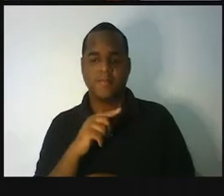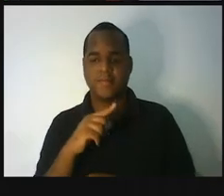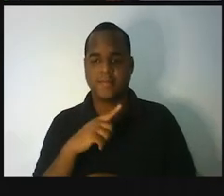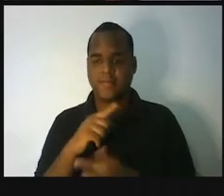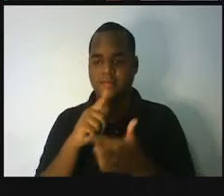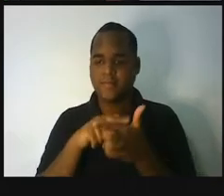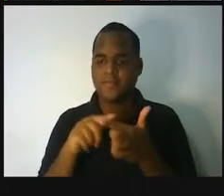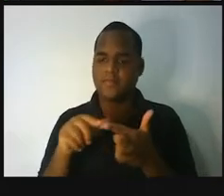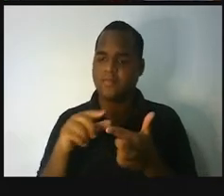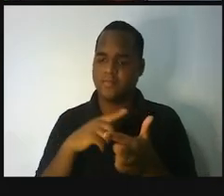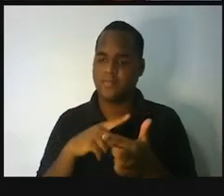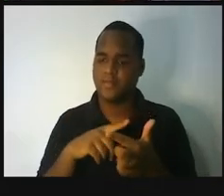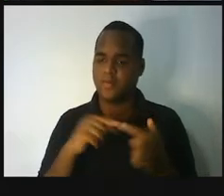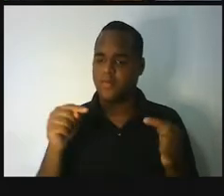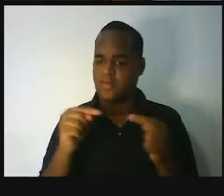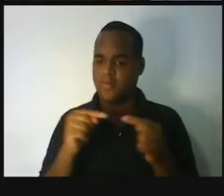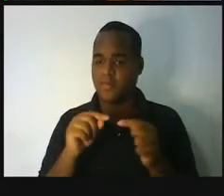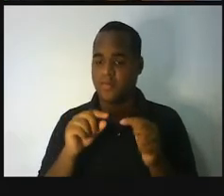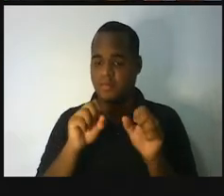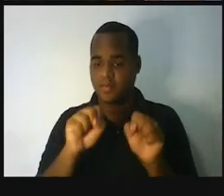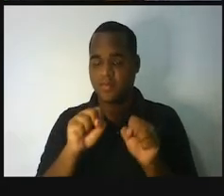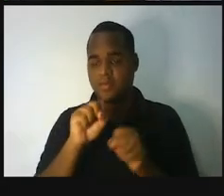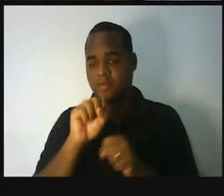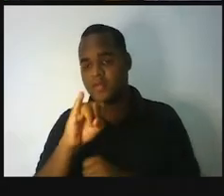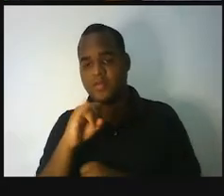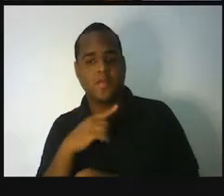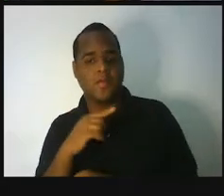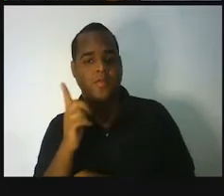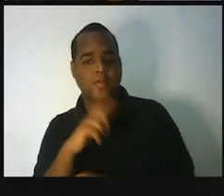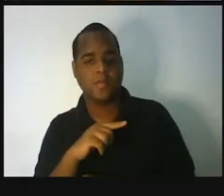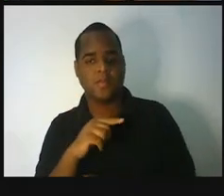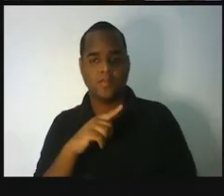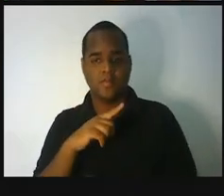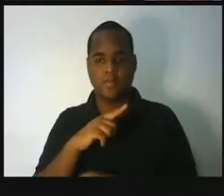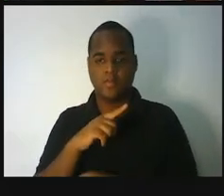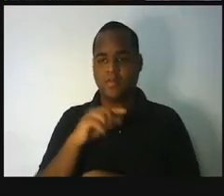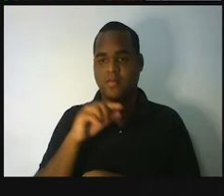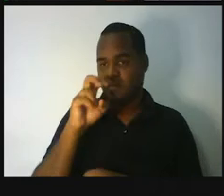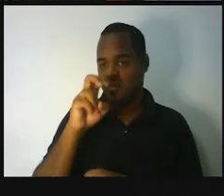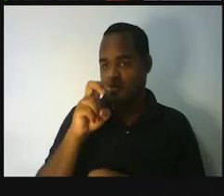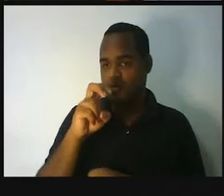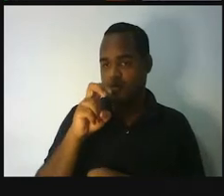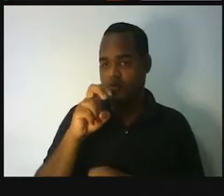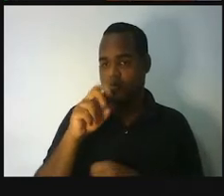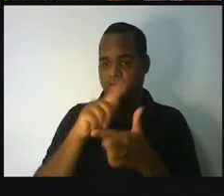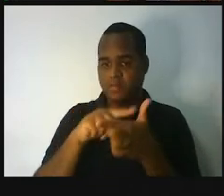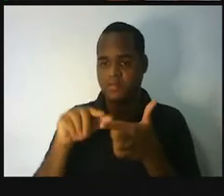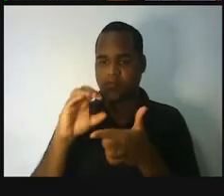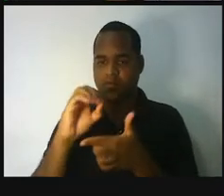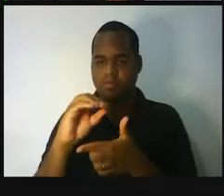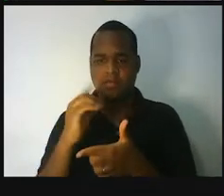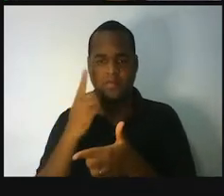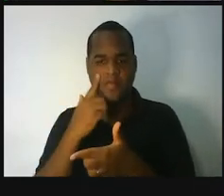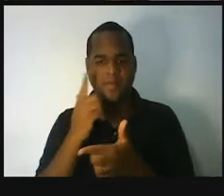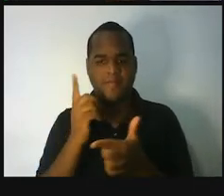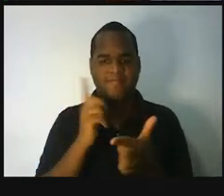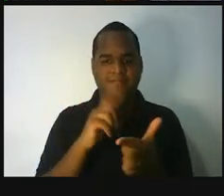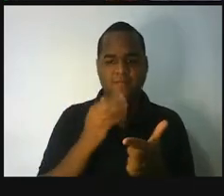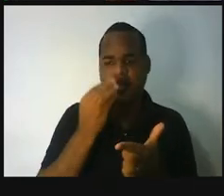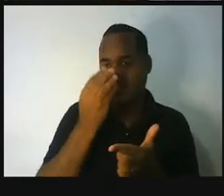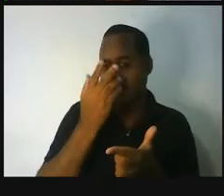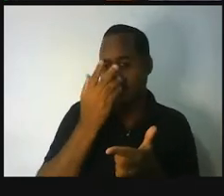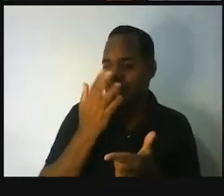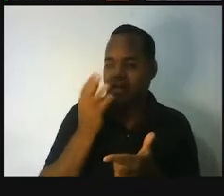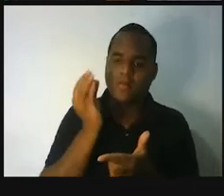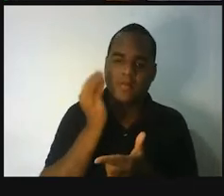zero? Por que que se eu pegar 5 e dividir por zero é uma divisão que não dá pra fazer? Por que que isso faz sentido?